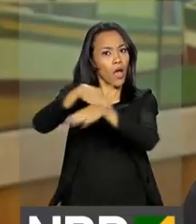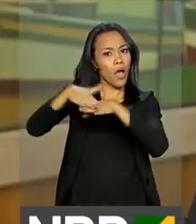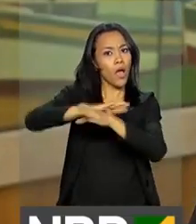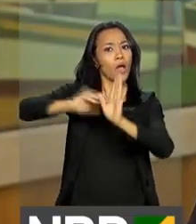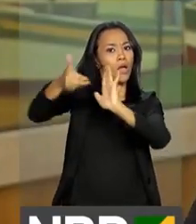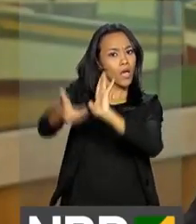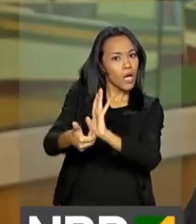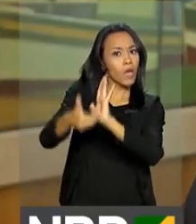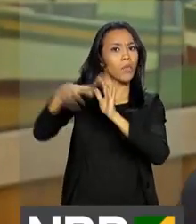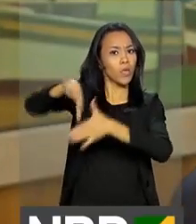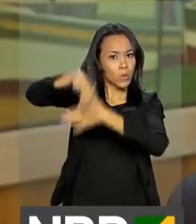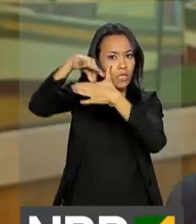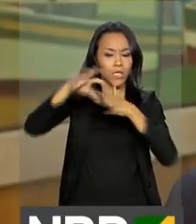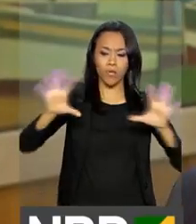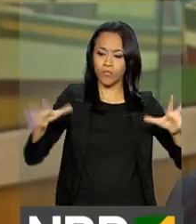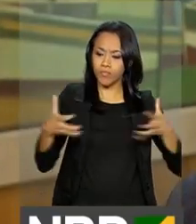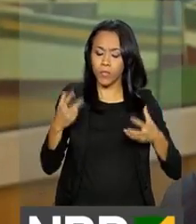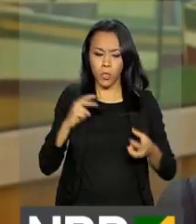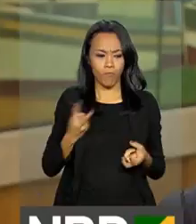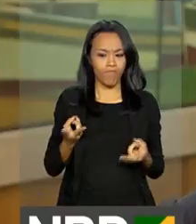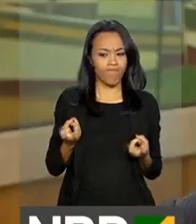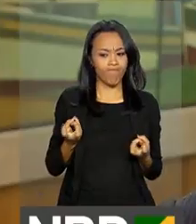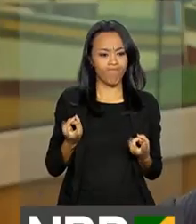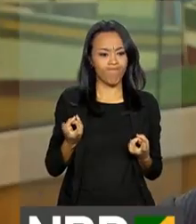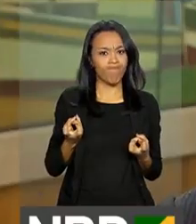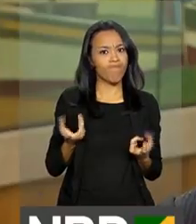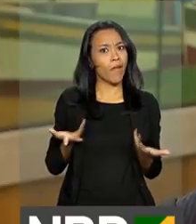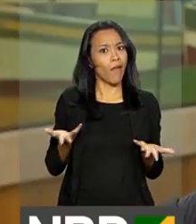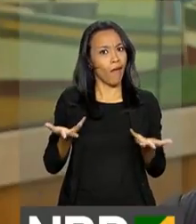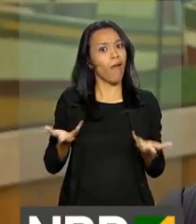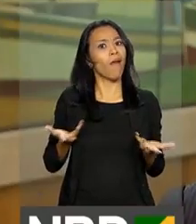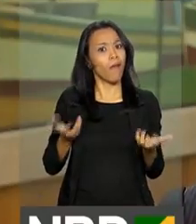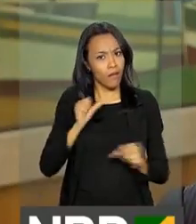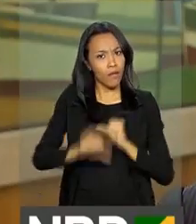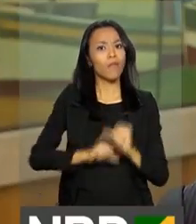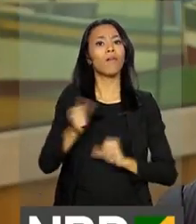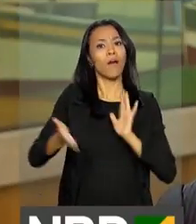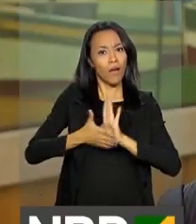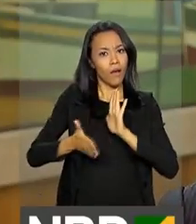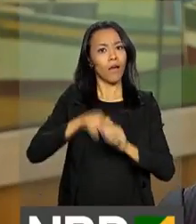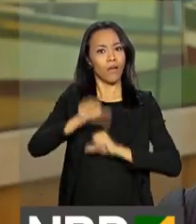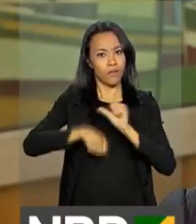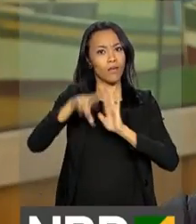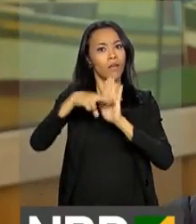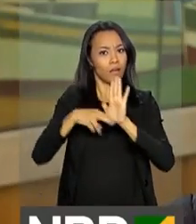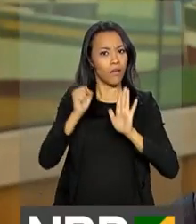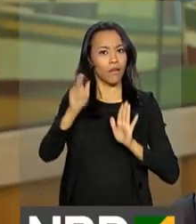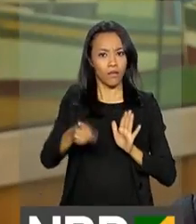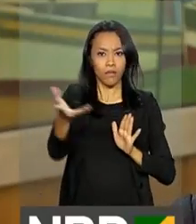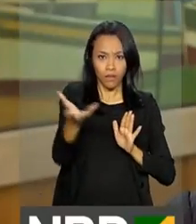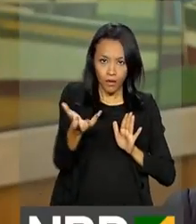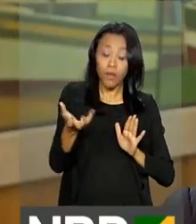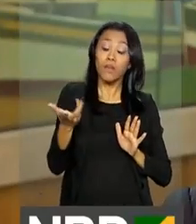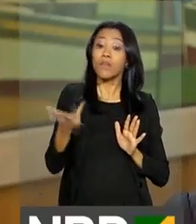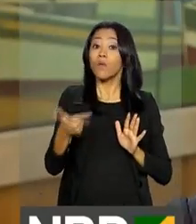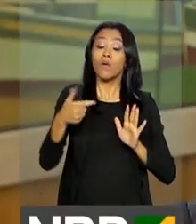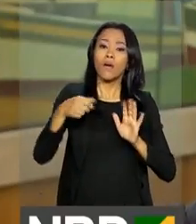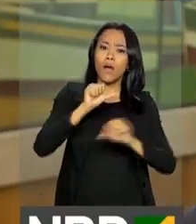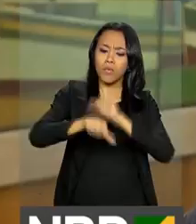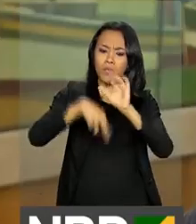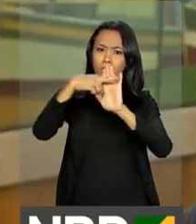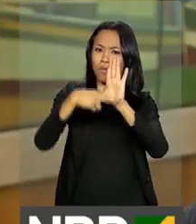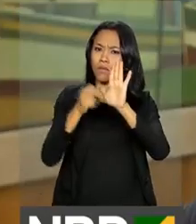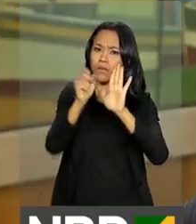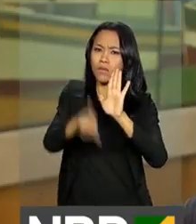líderes a disposição de produzir uma reforma da Previdência para o nosso país. Uma reforma da Previdência que dê